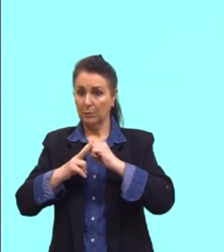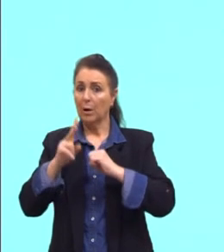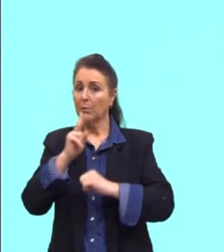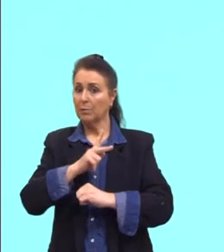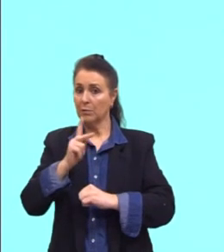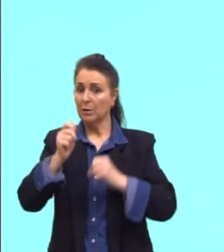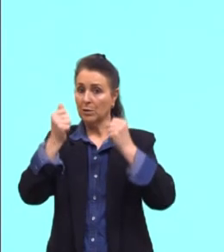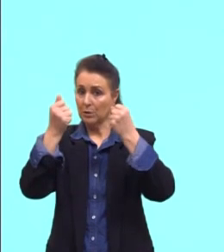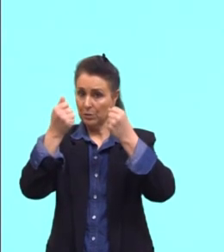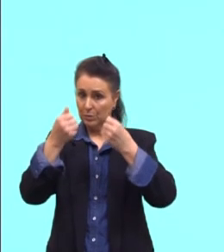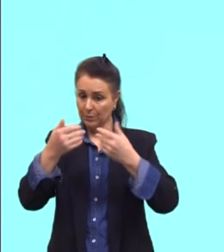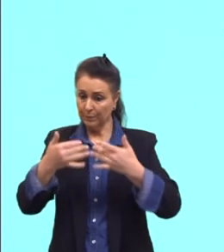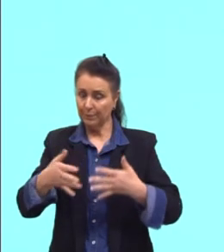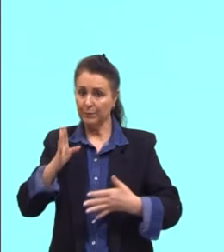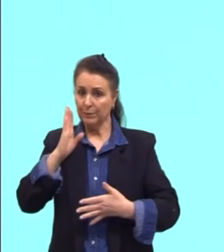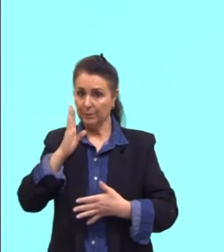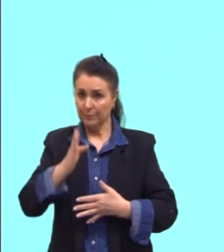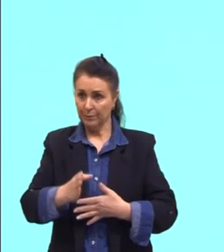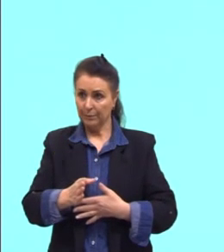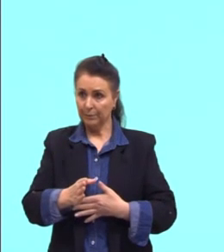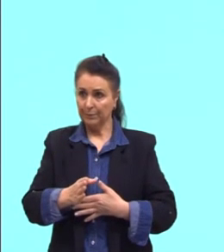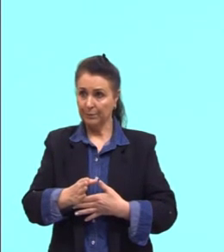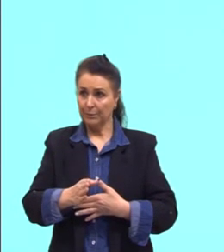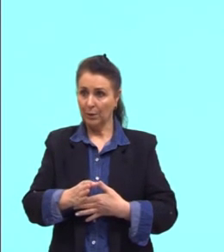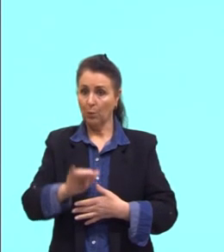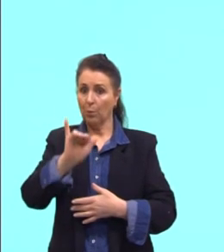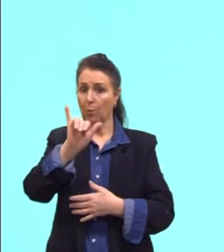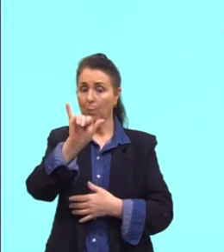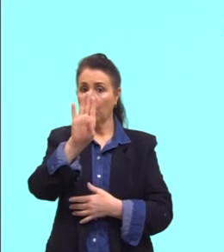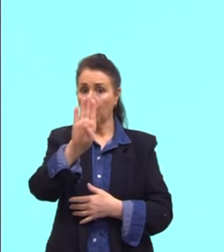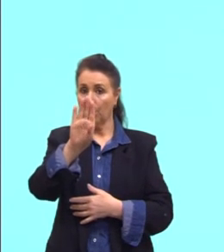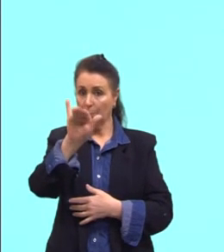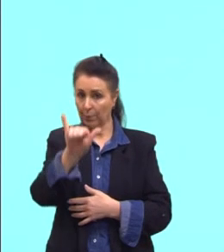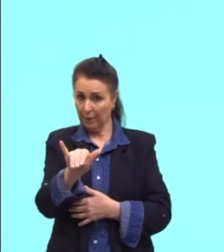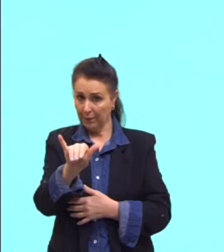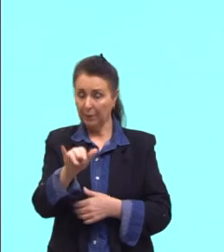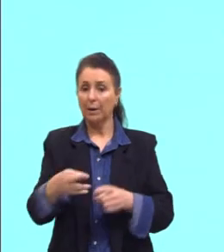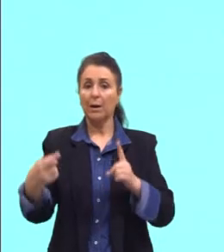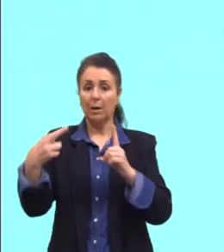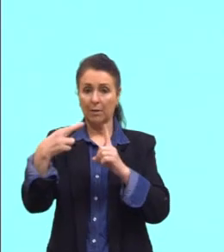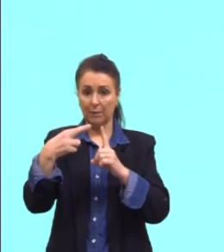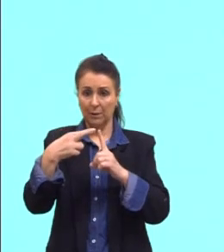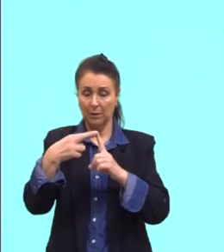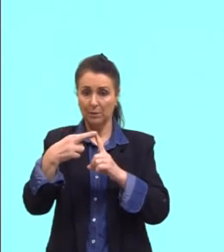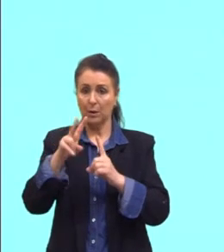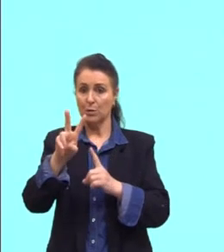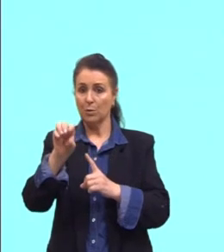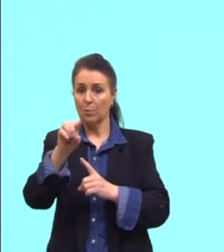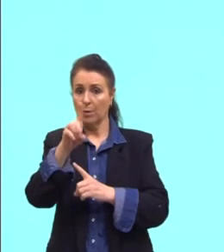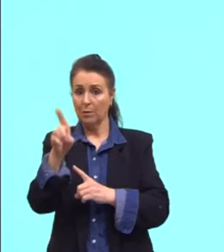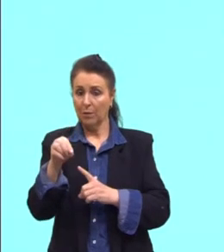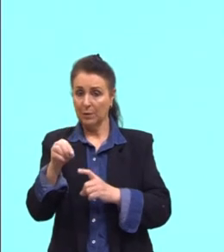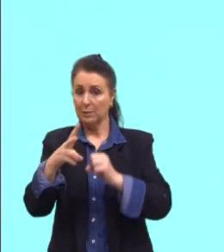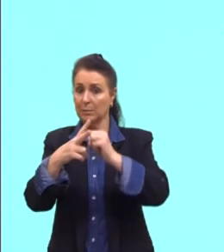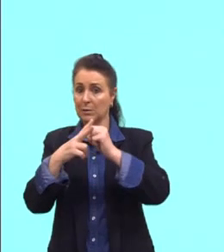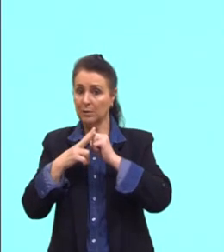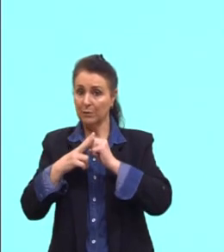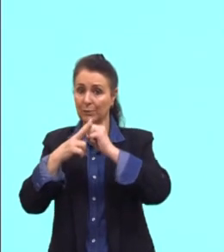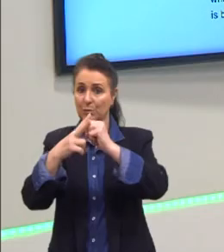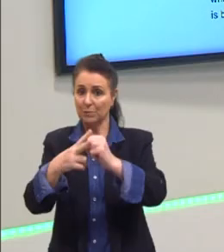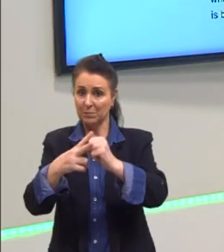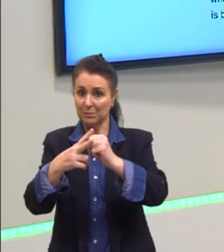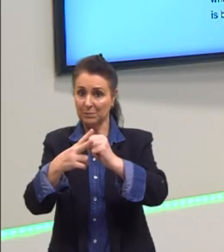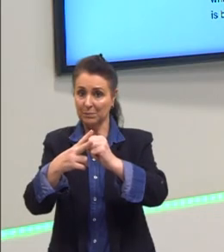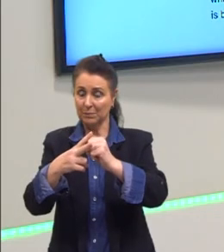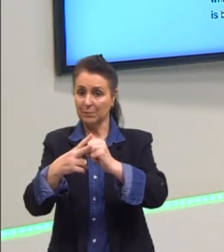e nos atentarmos para o by. O by é a minha referência de uma voz passiva. Mas nem sempre, gente.